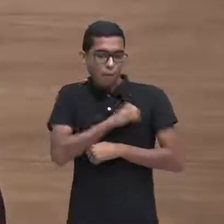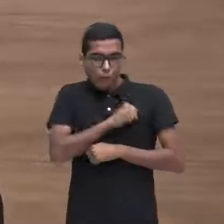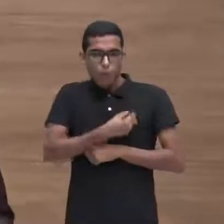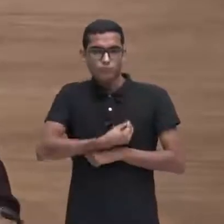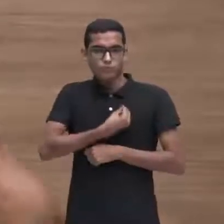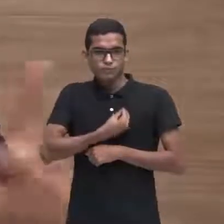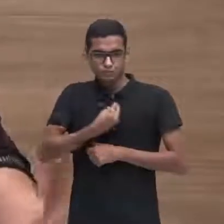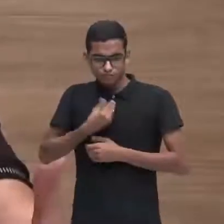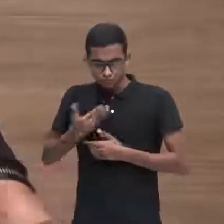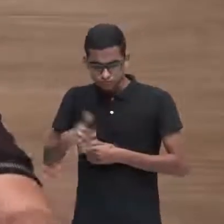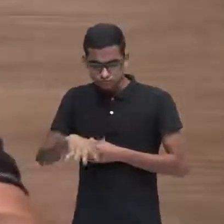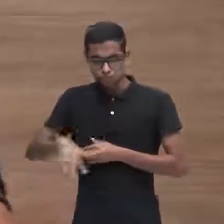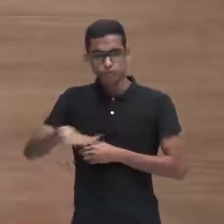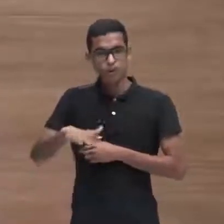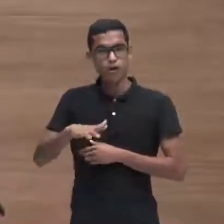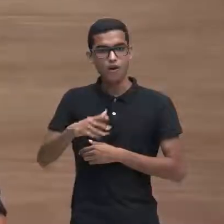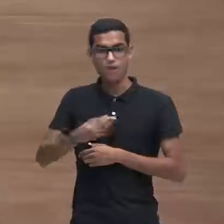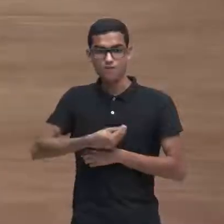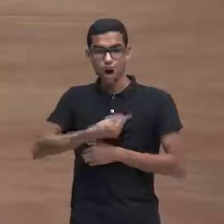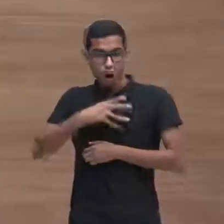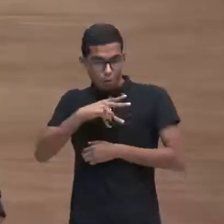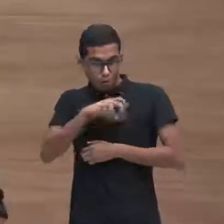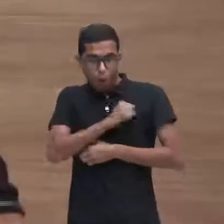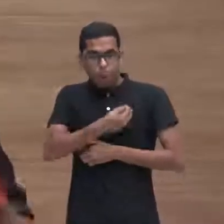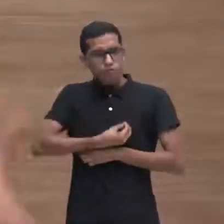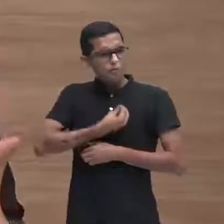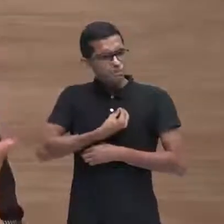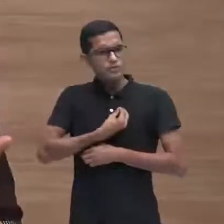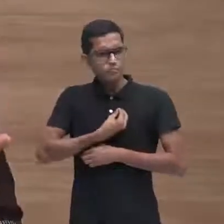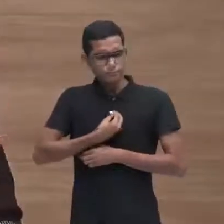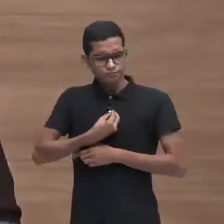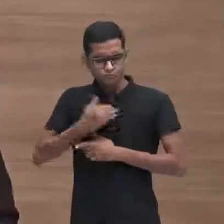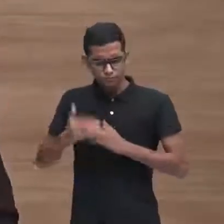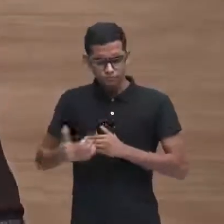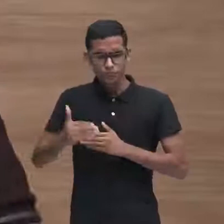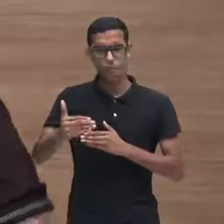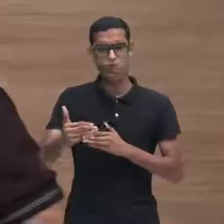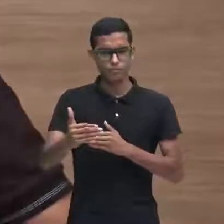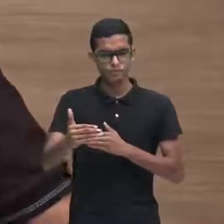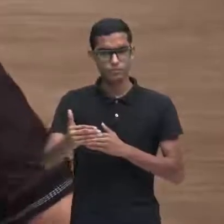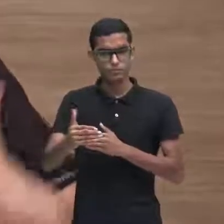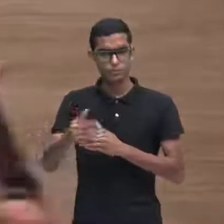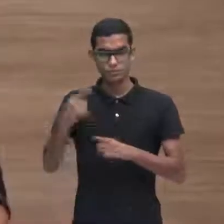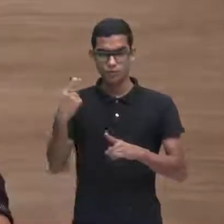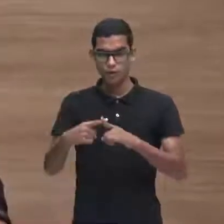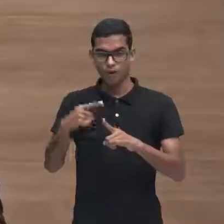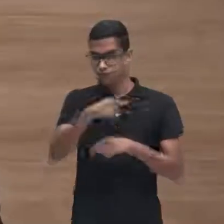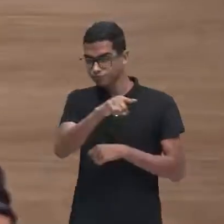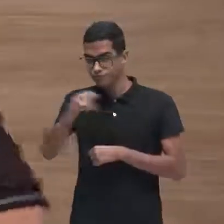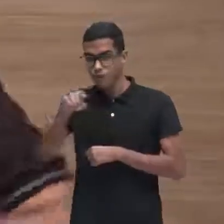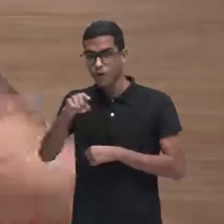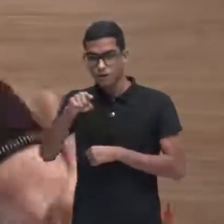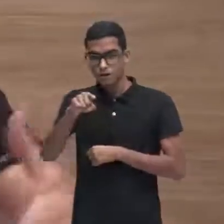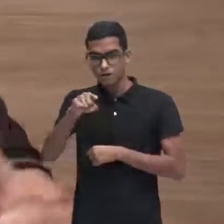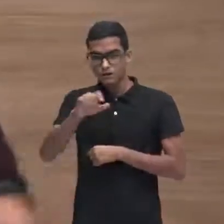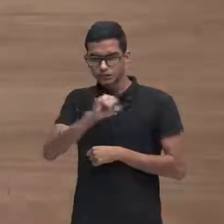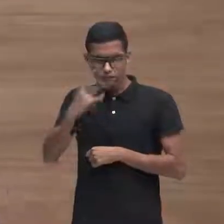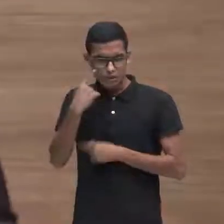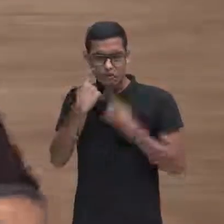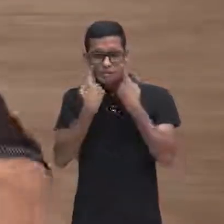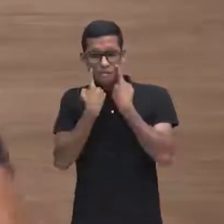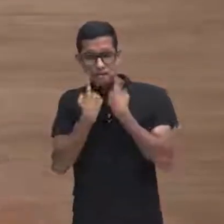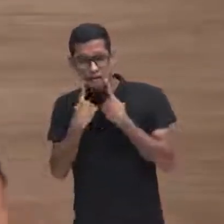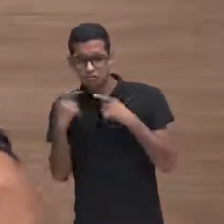viva esse amor por alguém que se foi mas viva porque você vai se você precisar chorar chore